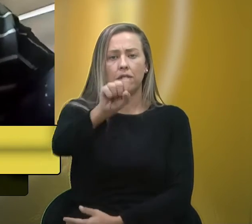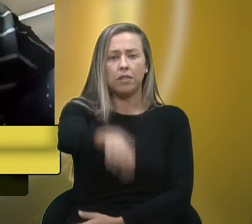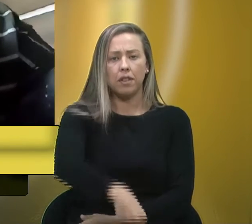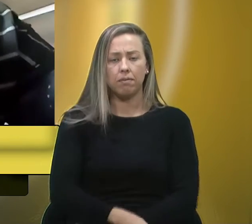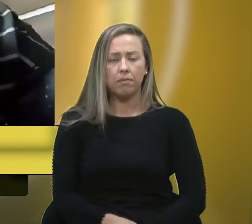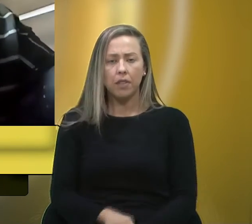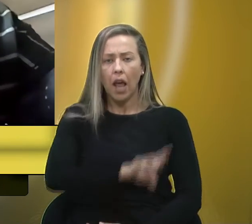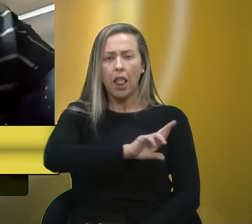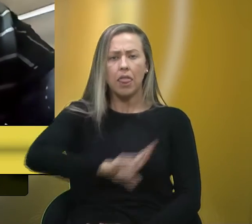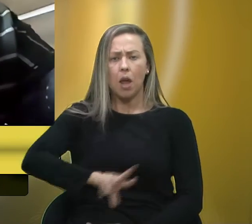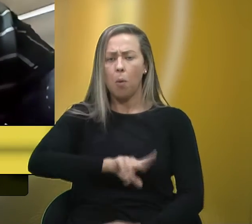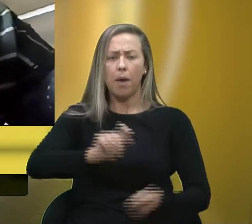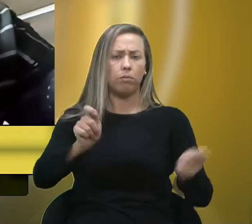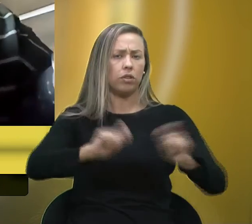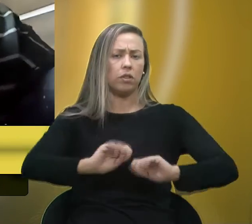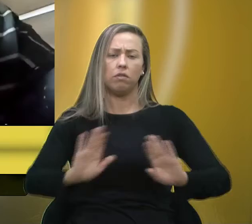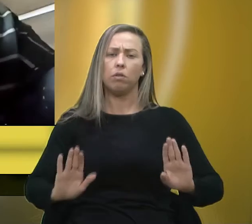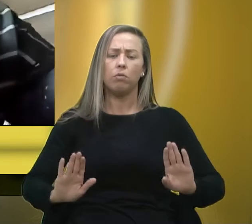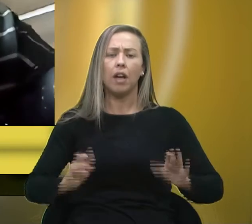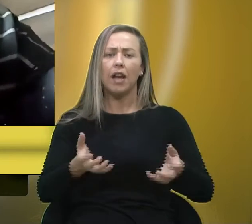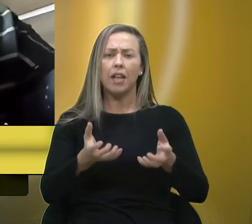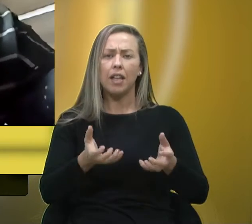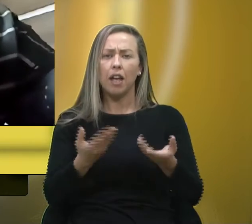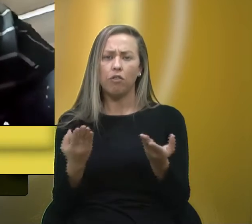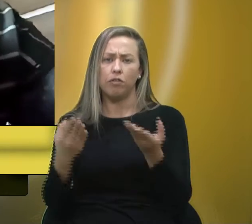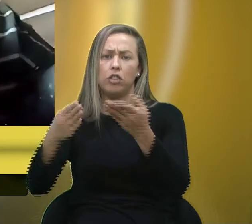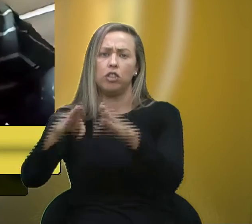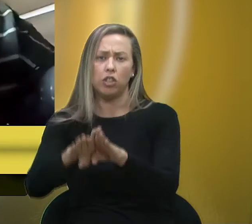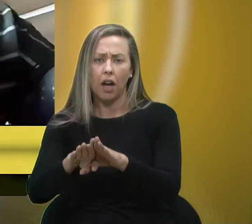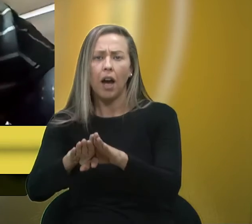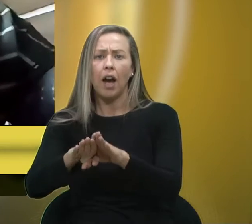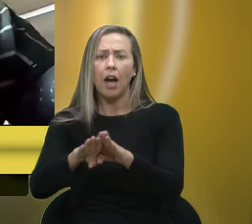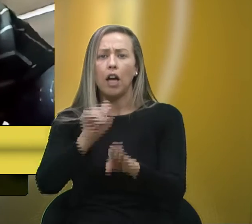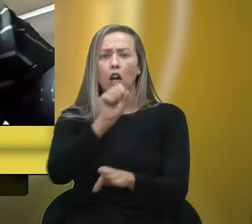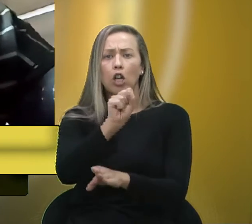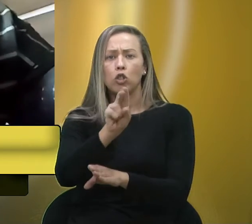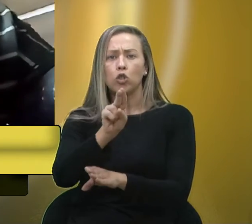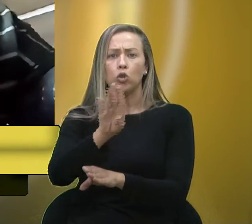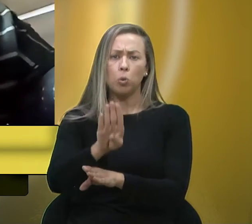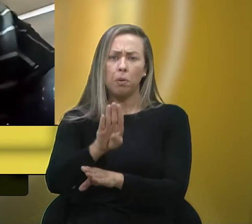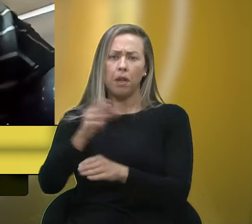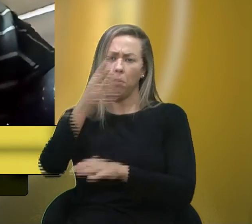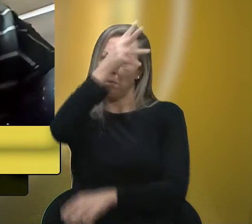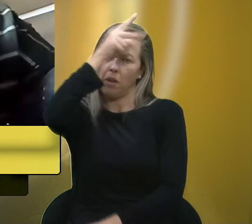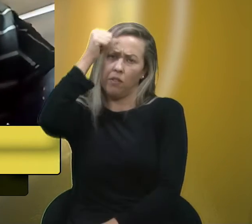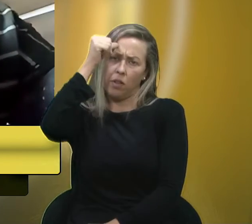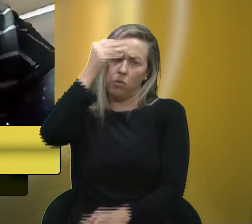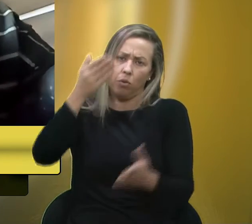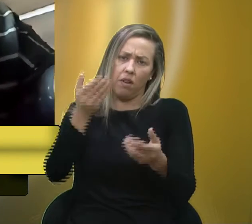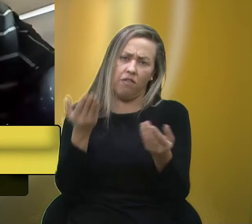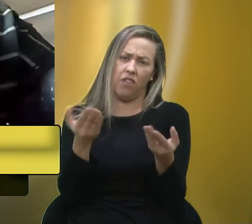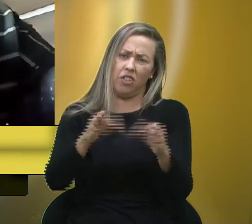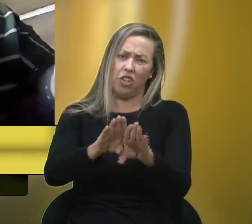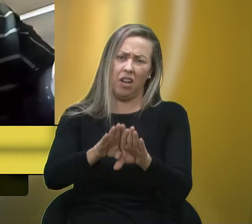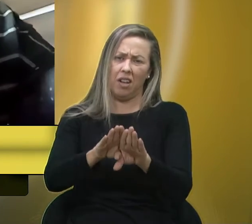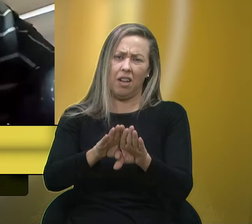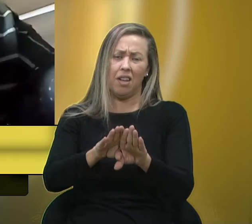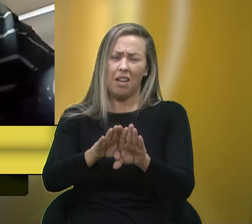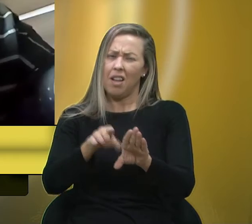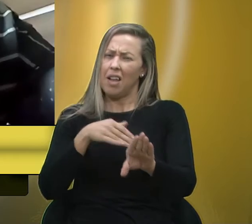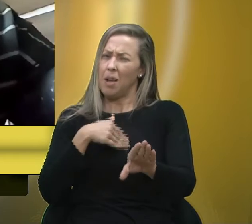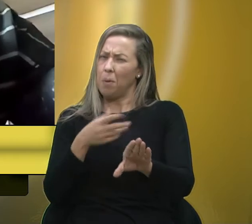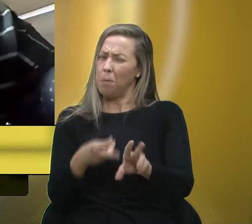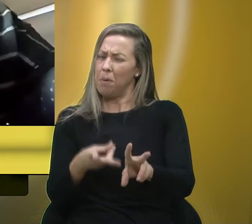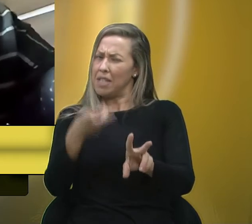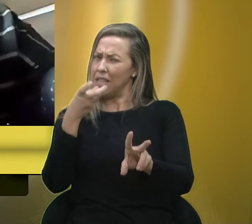Não é possível que queiram fechar as nossas subprefeituras. Essa a impressão que